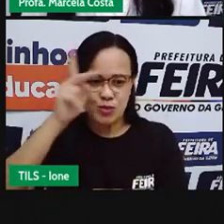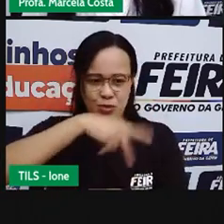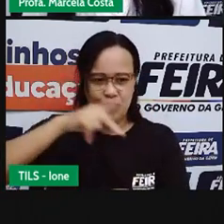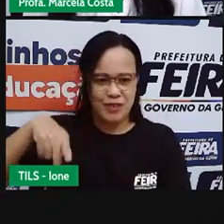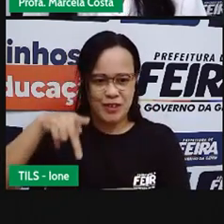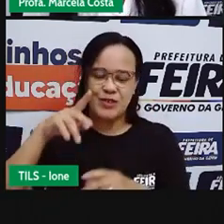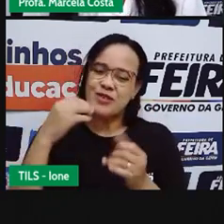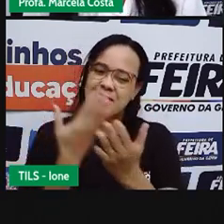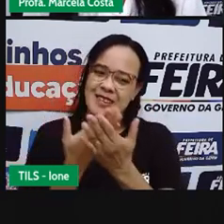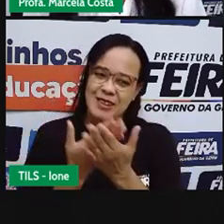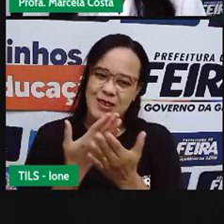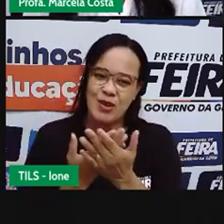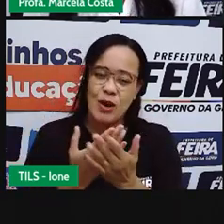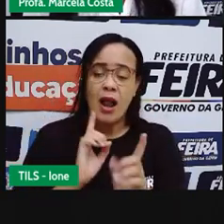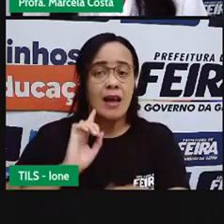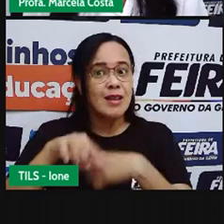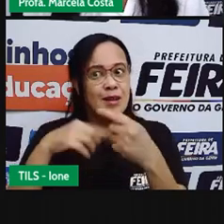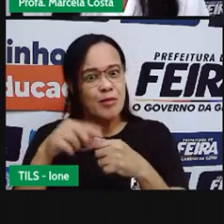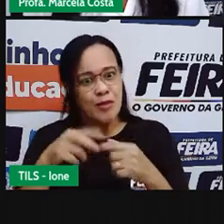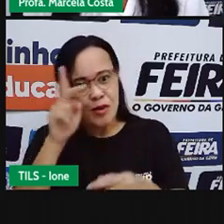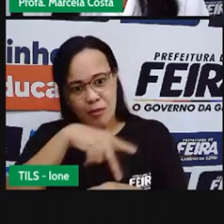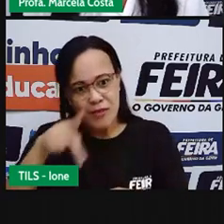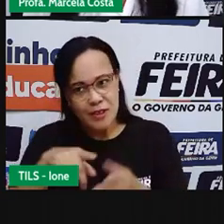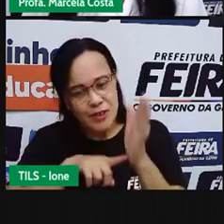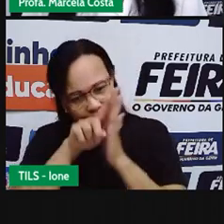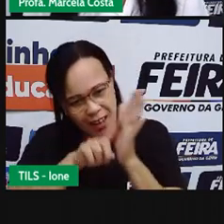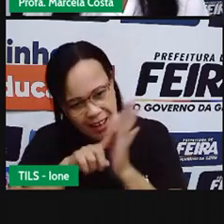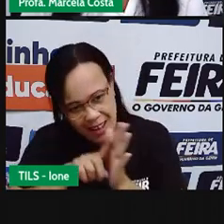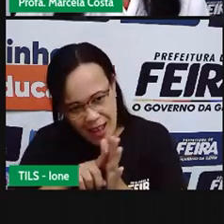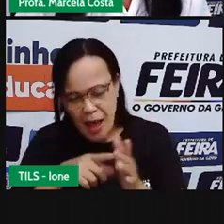percurso pedagógico. E consiga te avaliar. Tá bom?